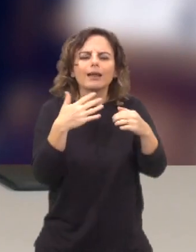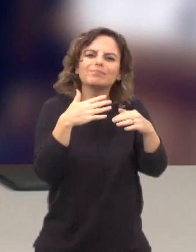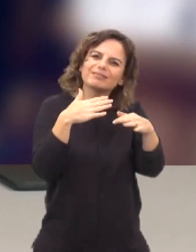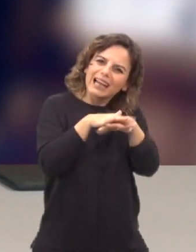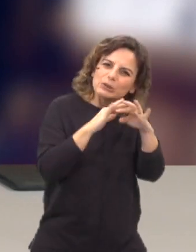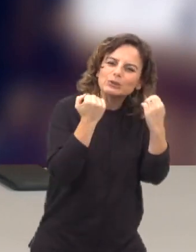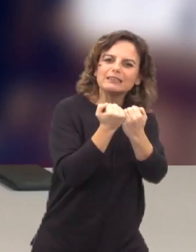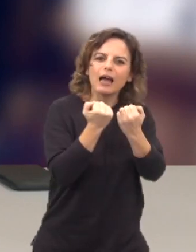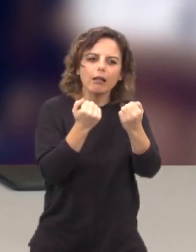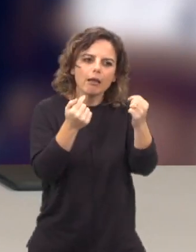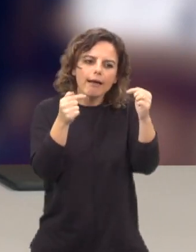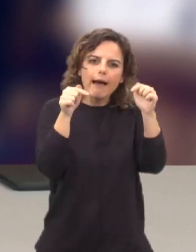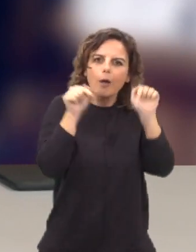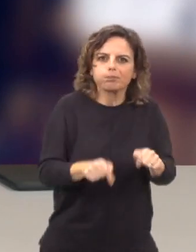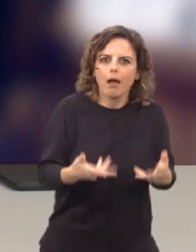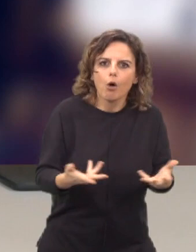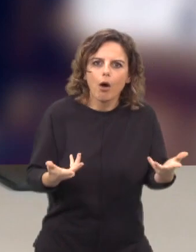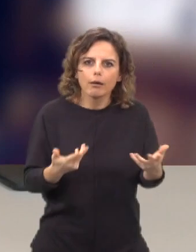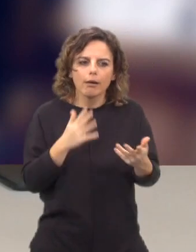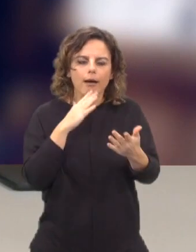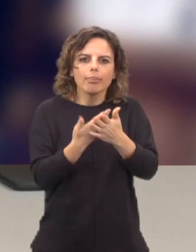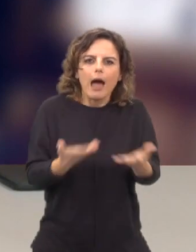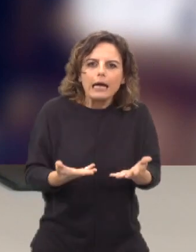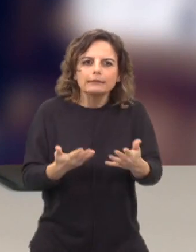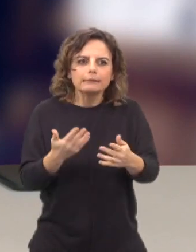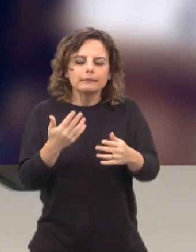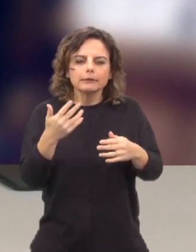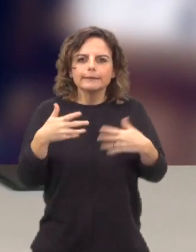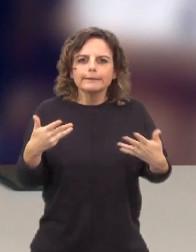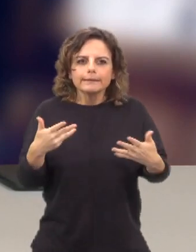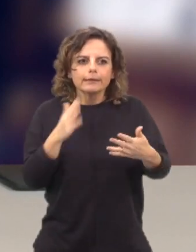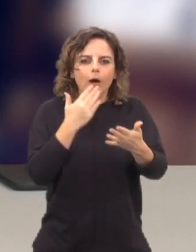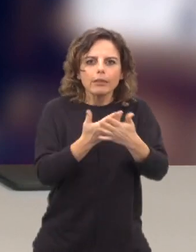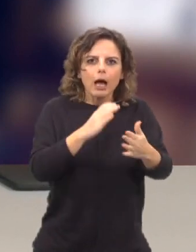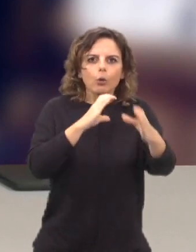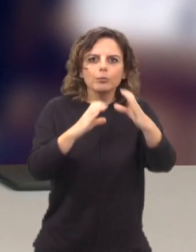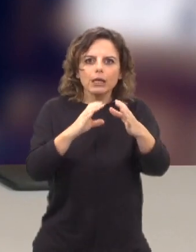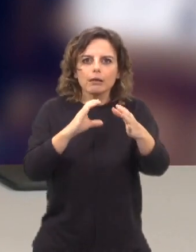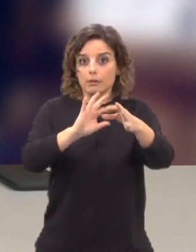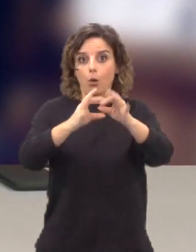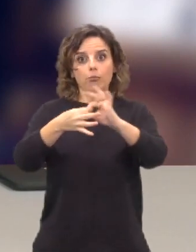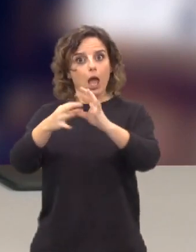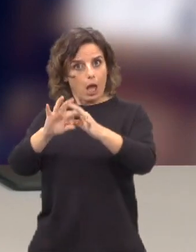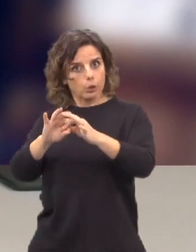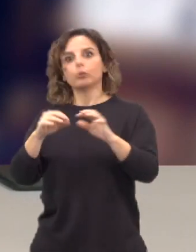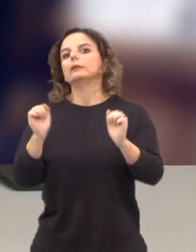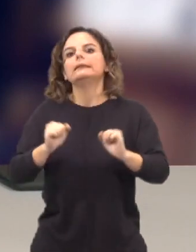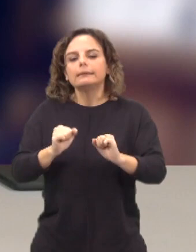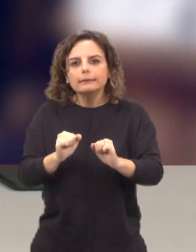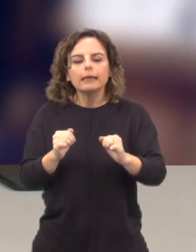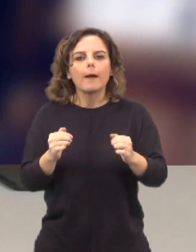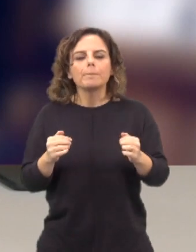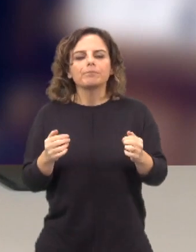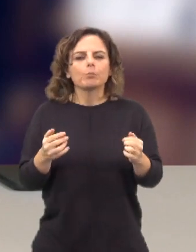instantâneas, as redes sociais são veículos e são elos de comunicação, antes de mais. Não são